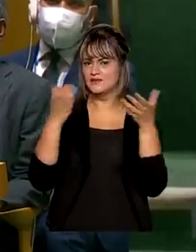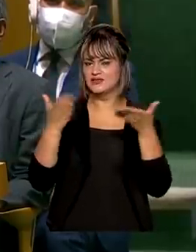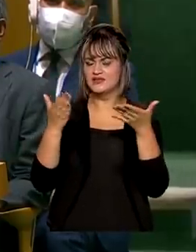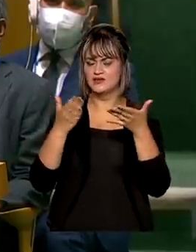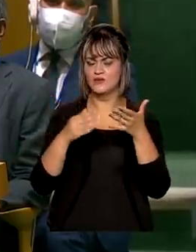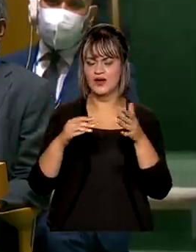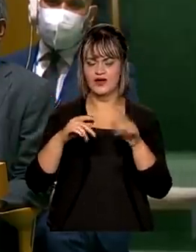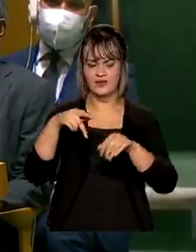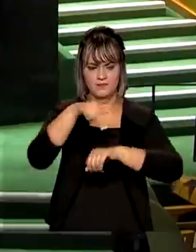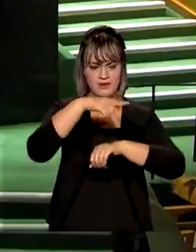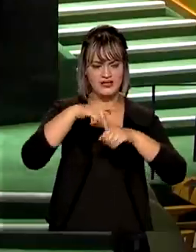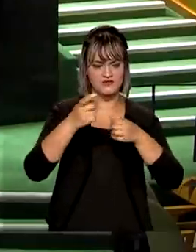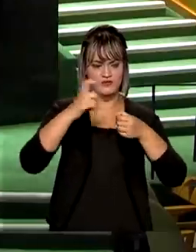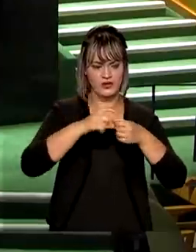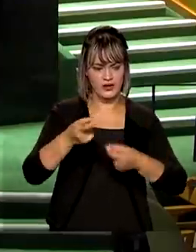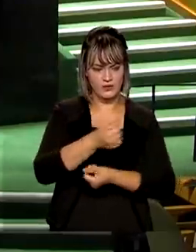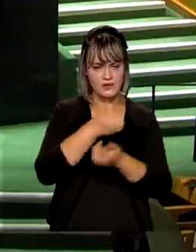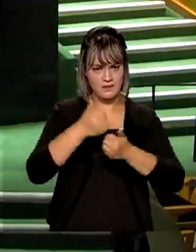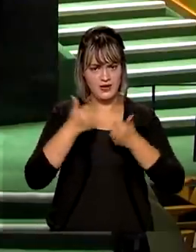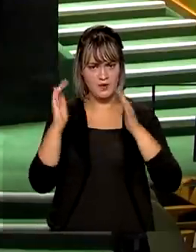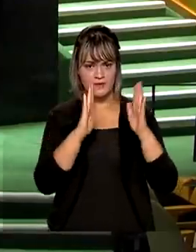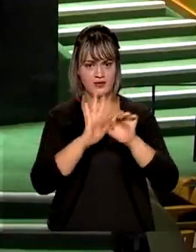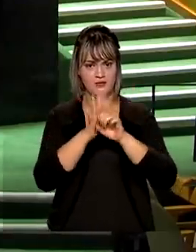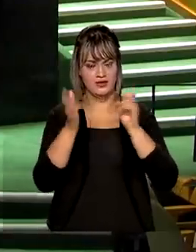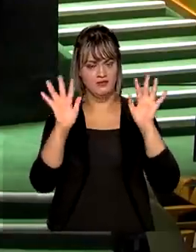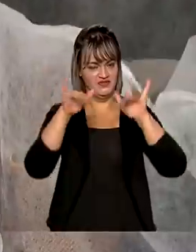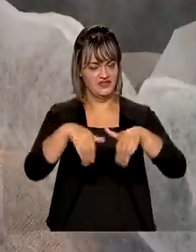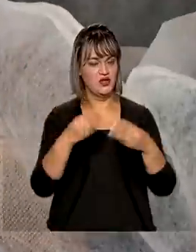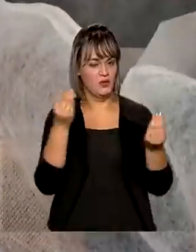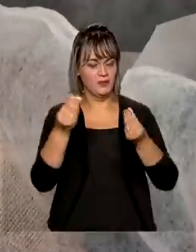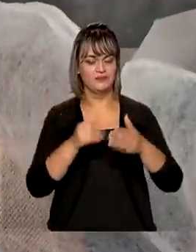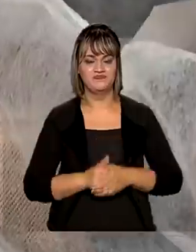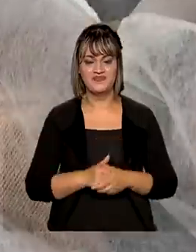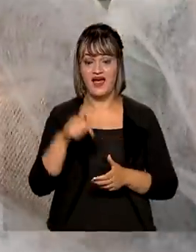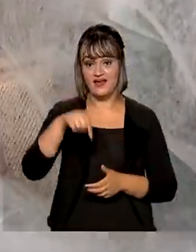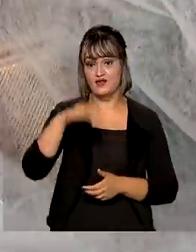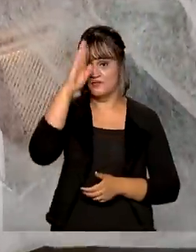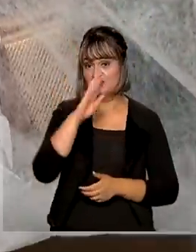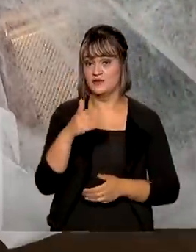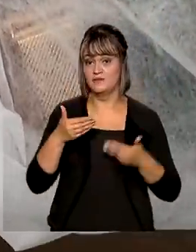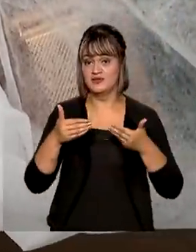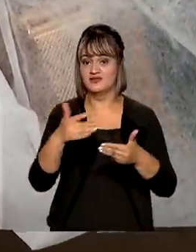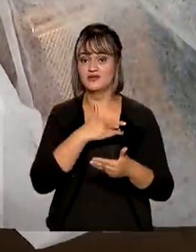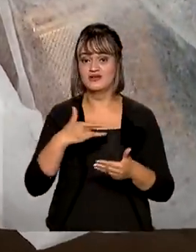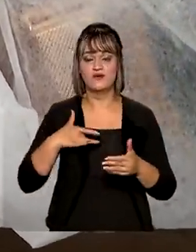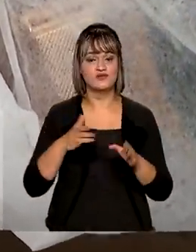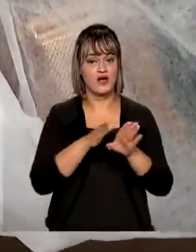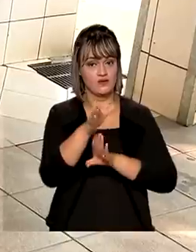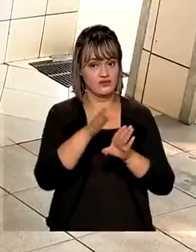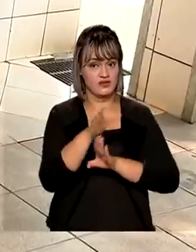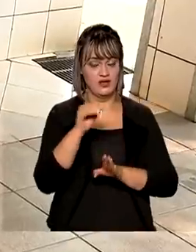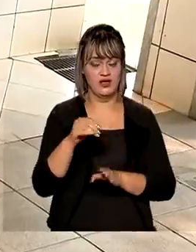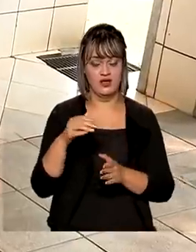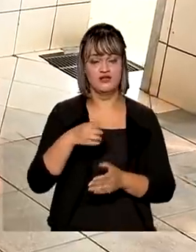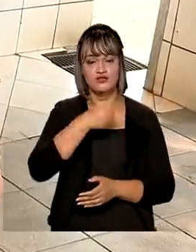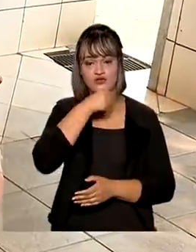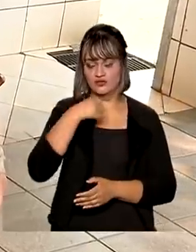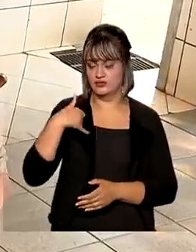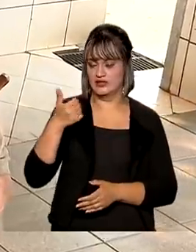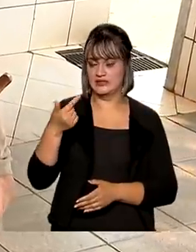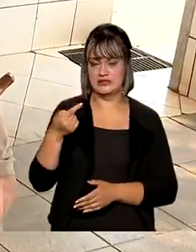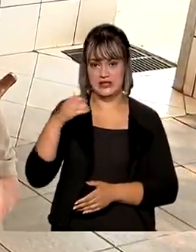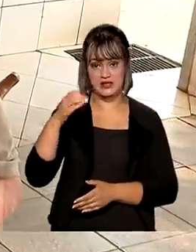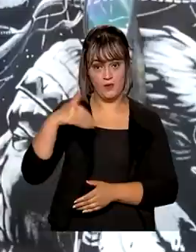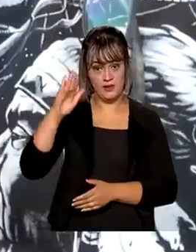ano é a recuperação dos países diante da pandemia. Aqui no Brasil, o Ministério da Saúde recomenda que idosos com 70 anos ou